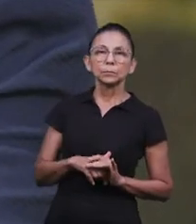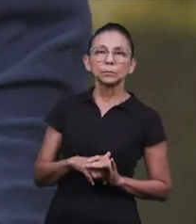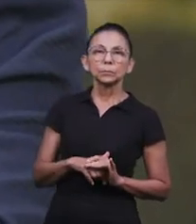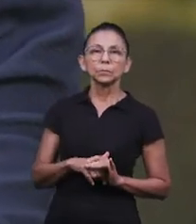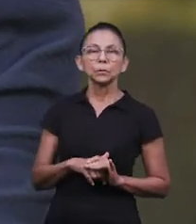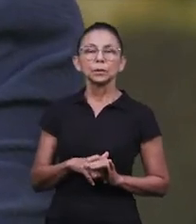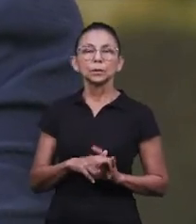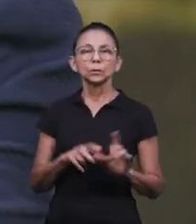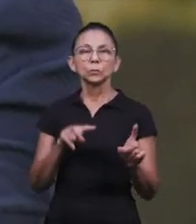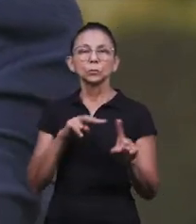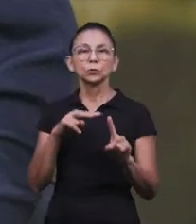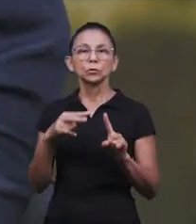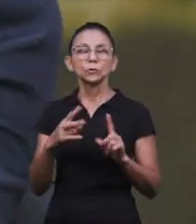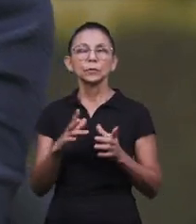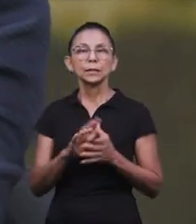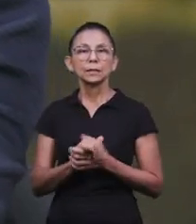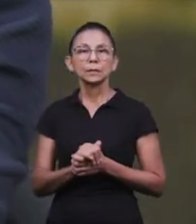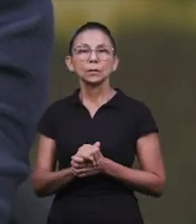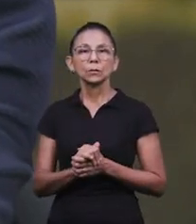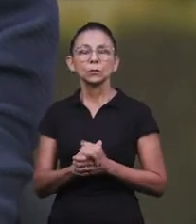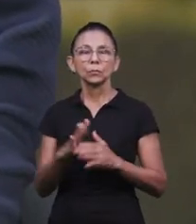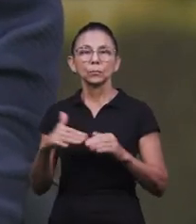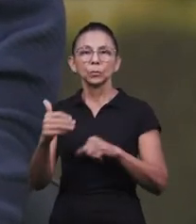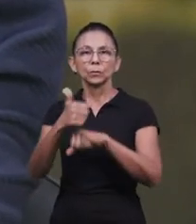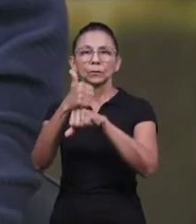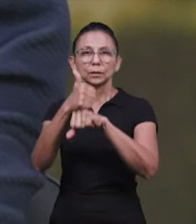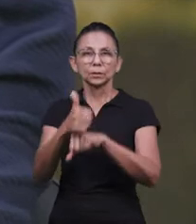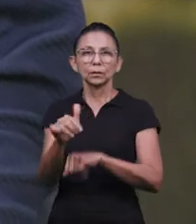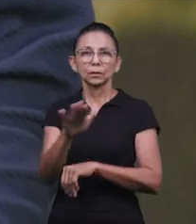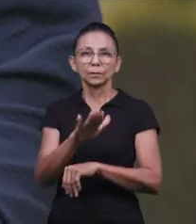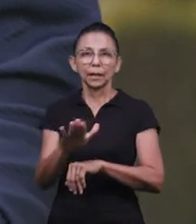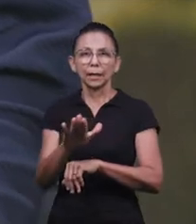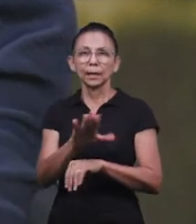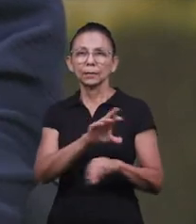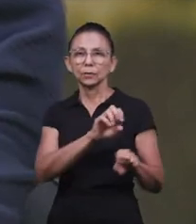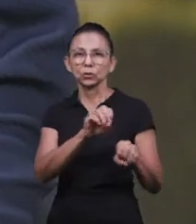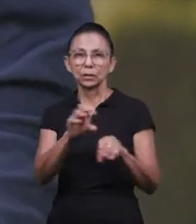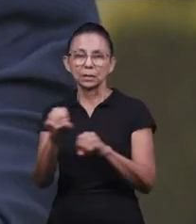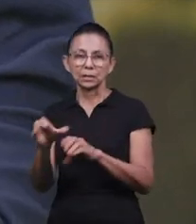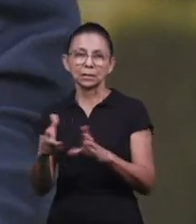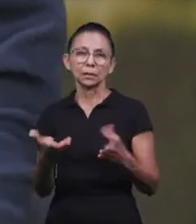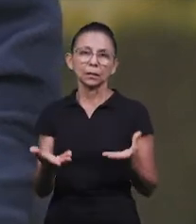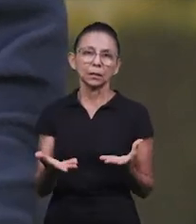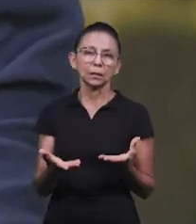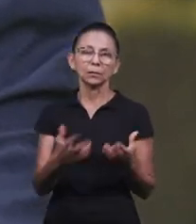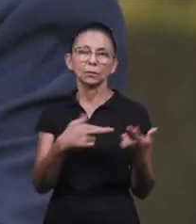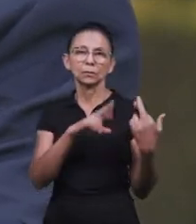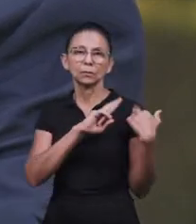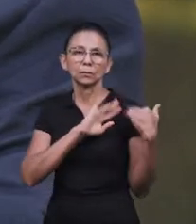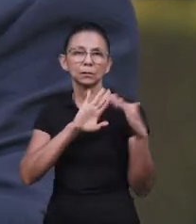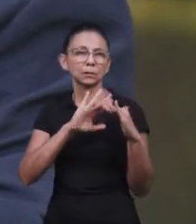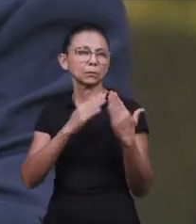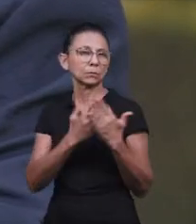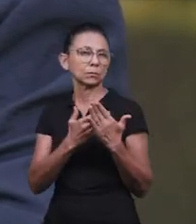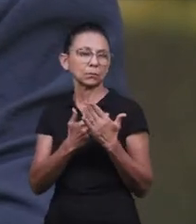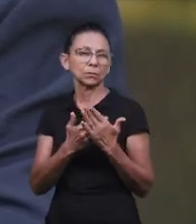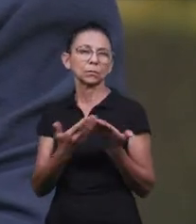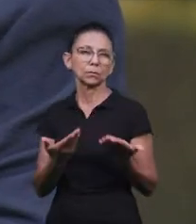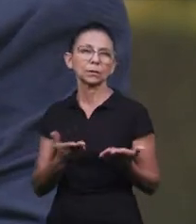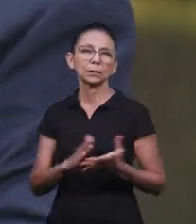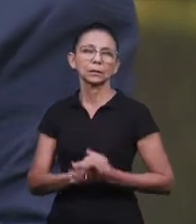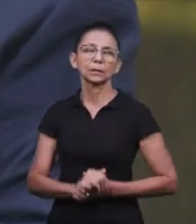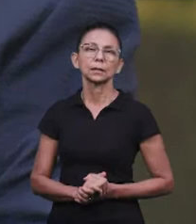vejo aqui a ótica do profissional da educação, correto? Do profissional da educação, do responsável por escola, da relação entre